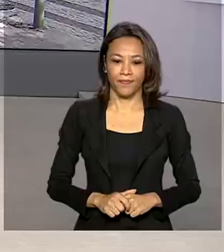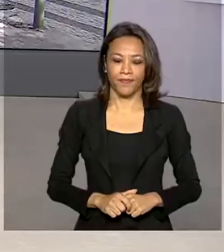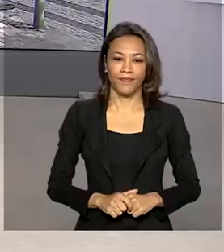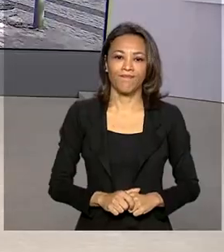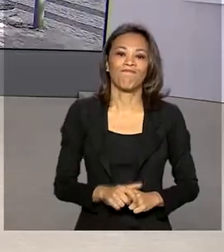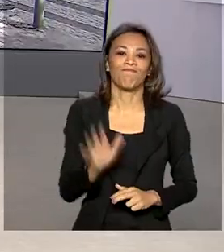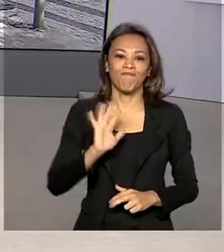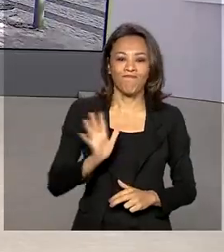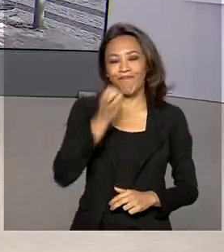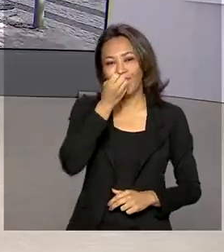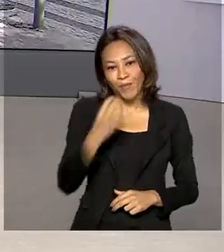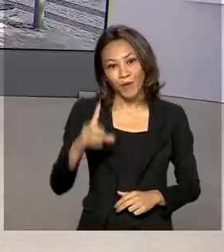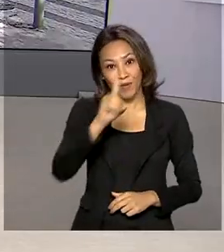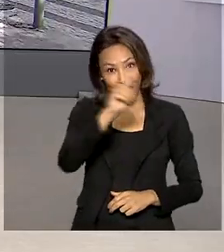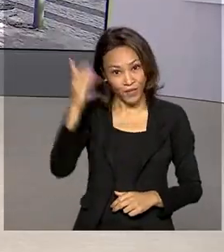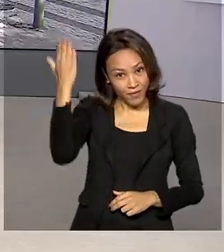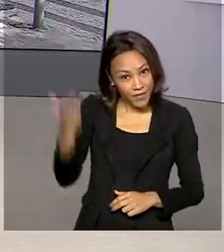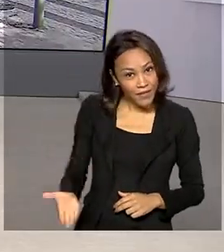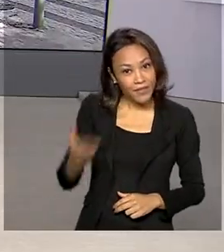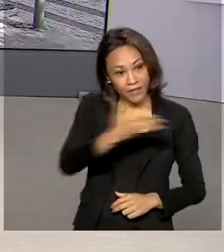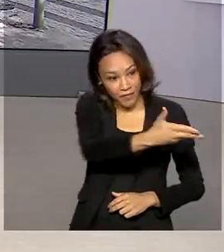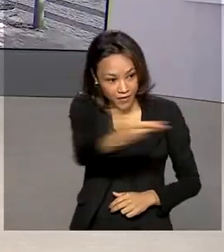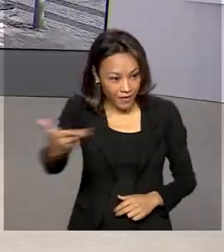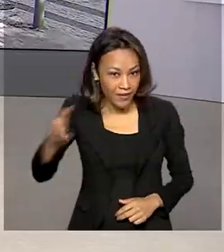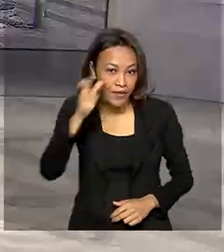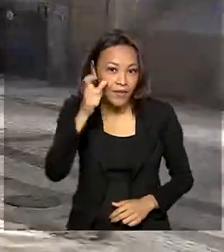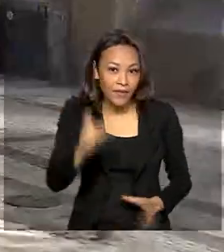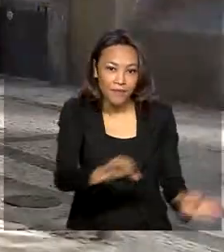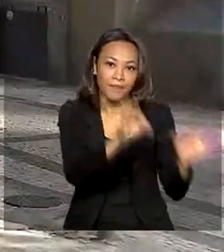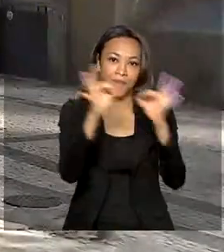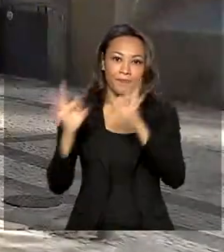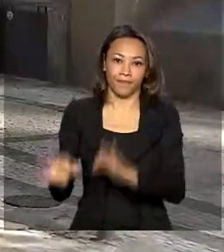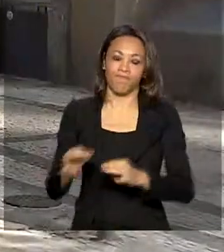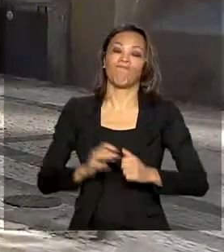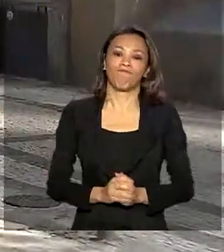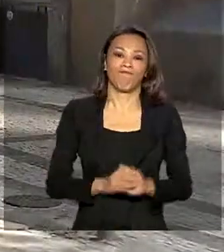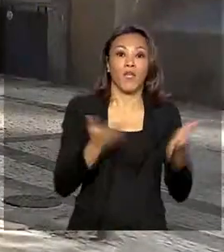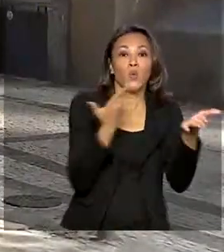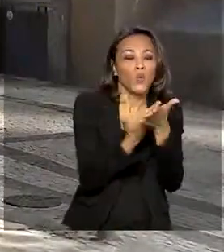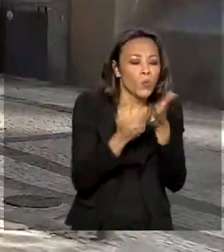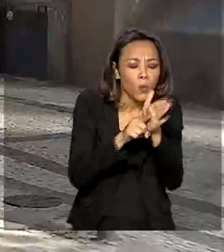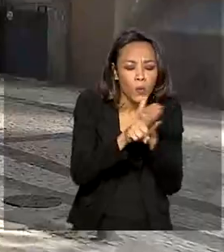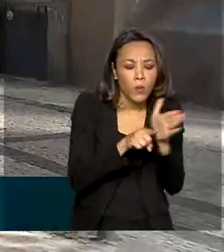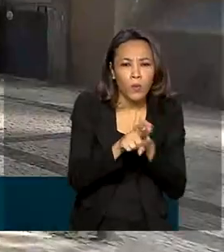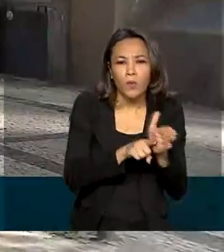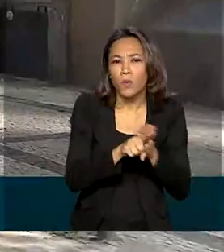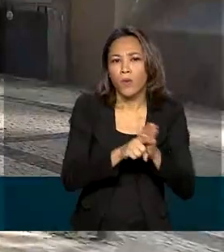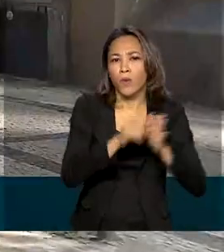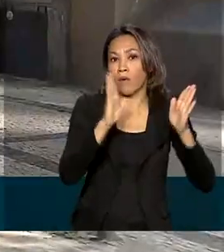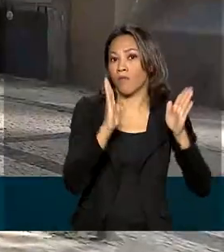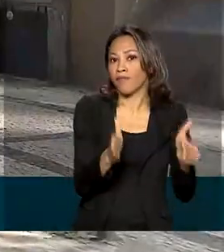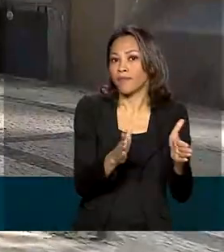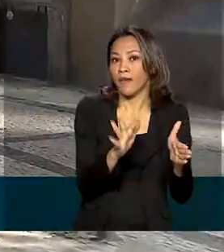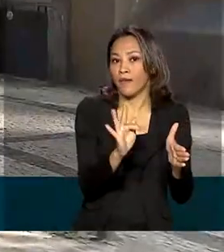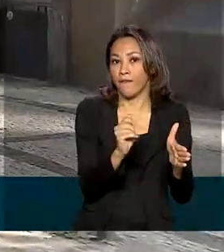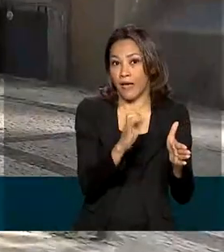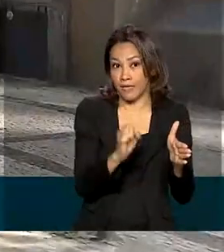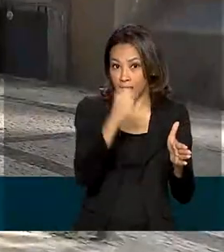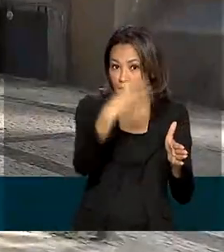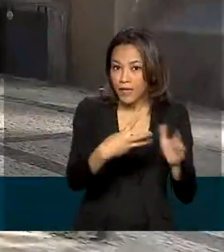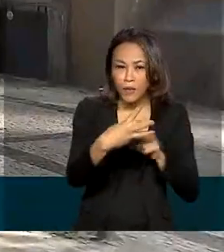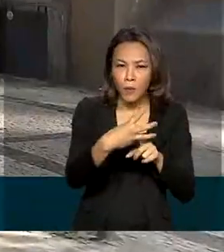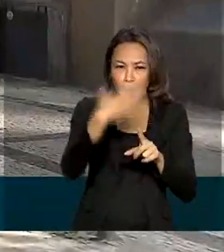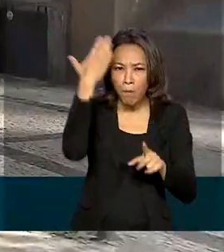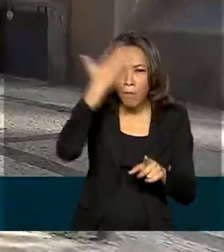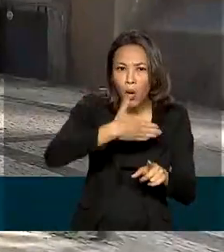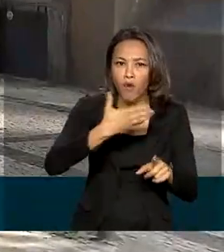Oi, Renata, bom dia para você, bom dia a todos que nos assistem. Os estudos da fase 3 são aqueles que mostram o percentual de eficácia da vacina.